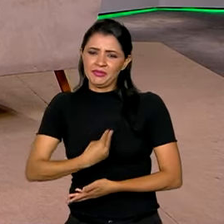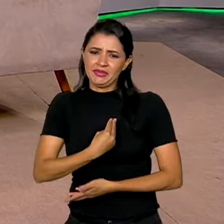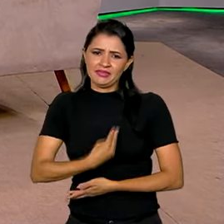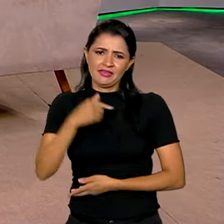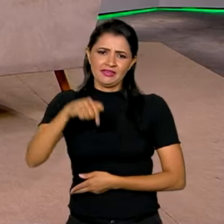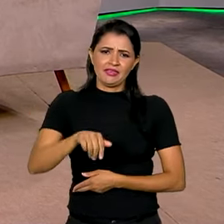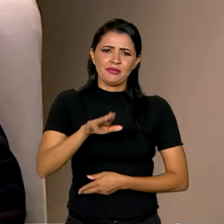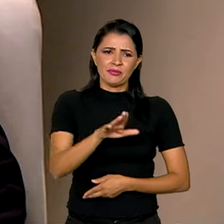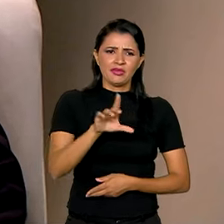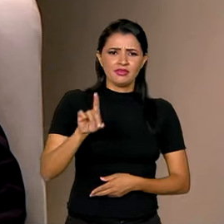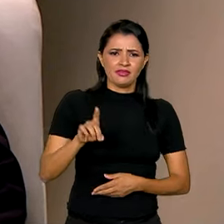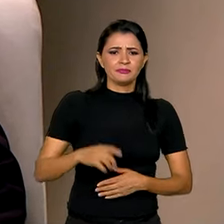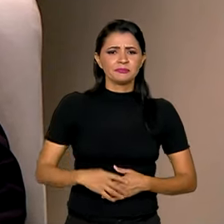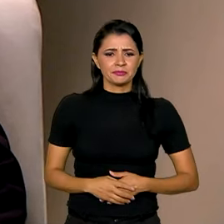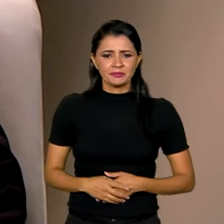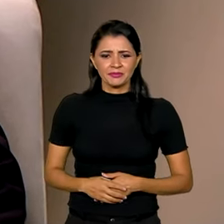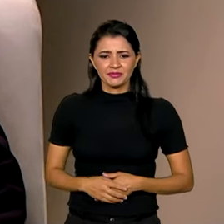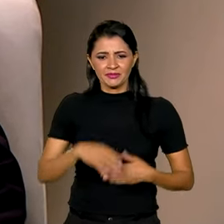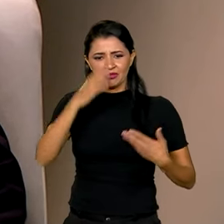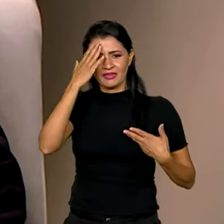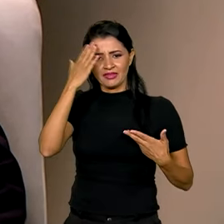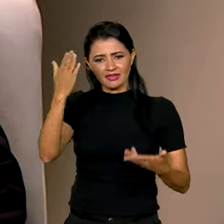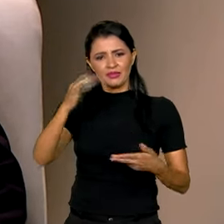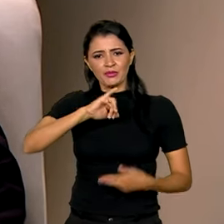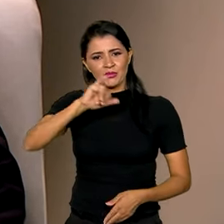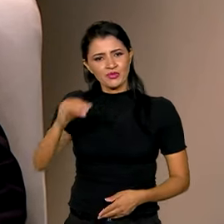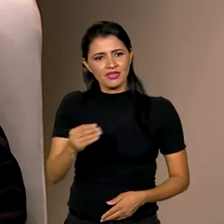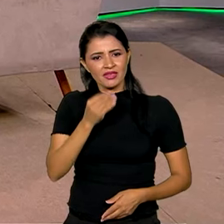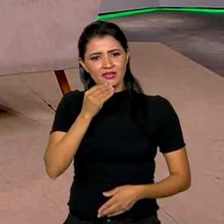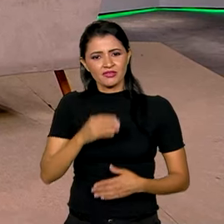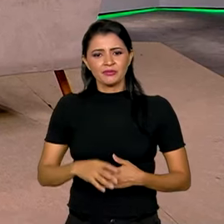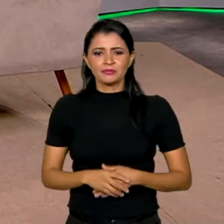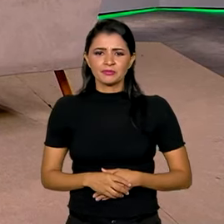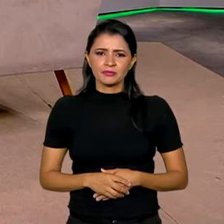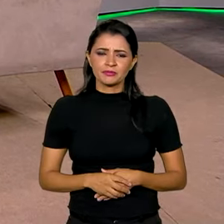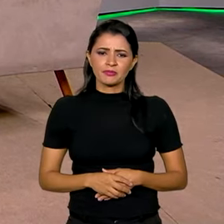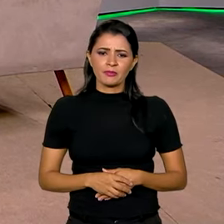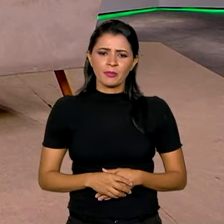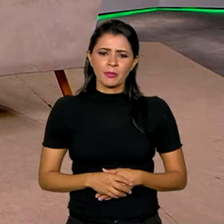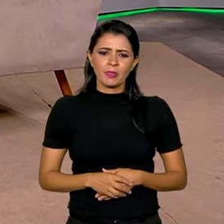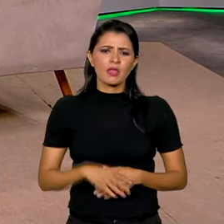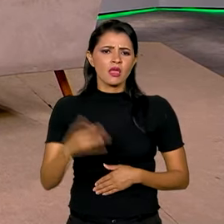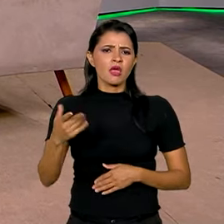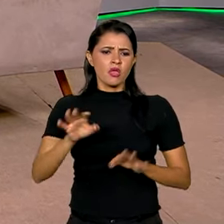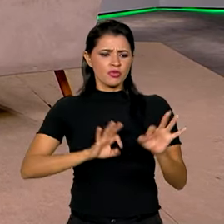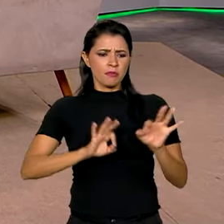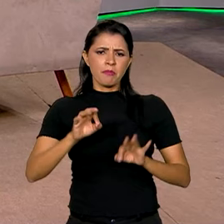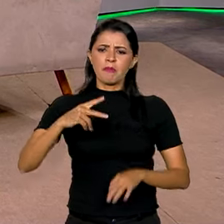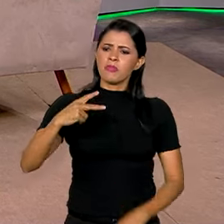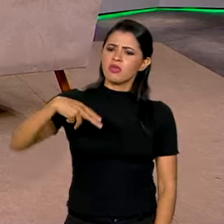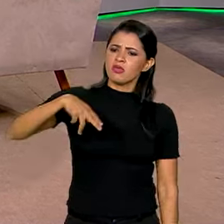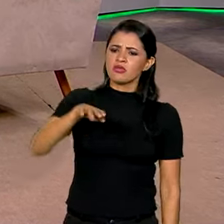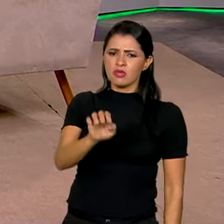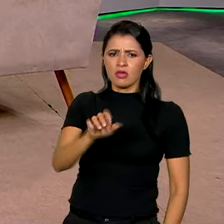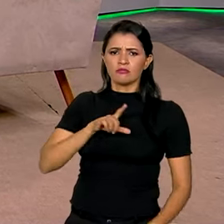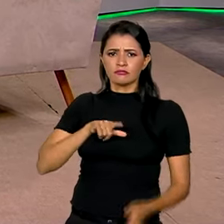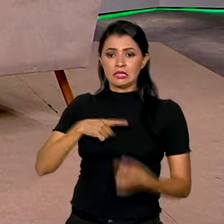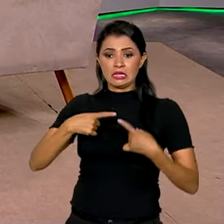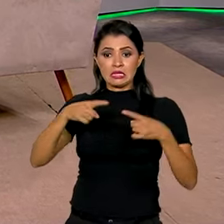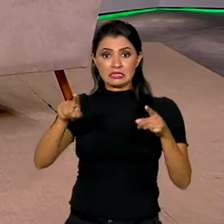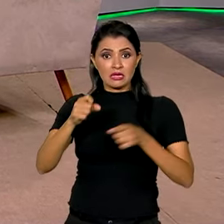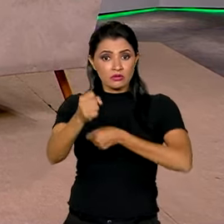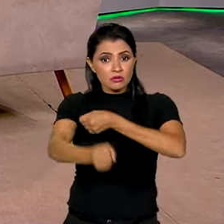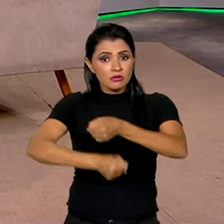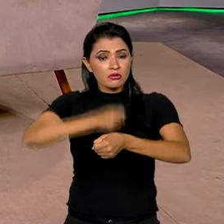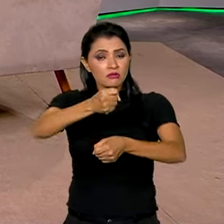aqui no Brasil em Dia. Eu que agradeço a oportunidade. Secretário, o Plano Nacional de Educação a ser lançado no ano